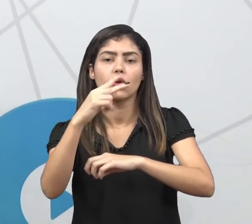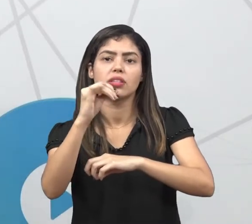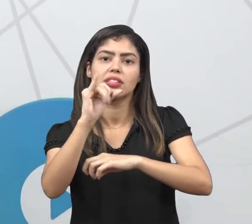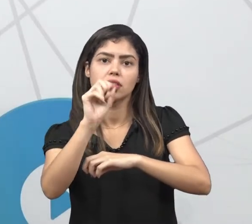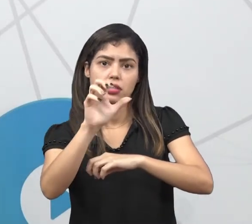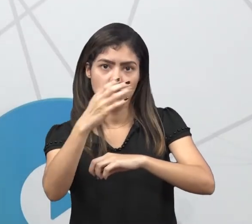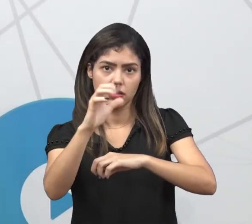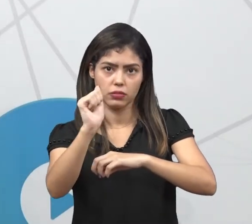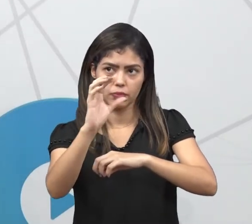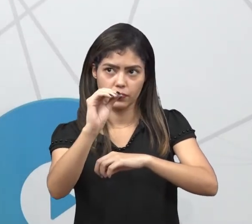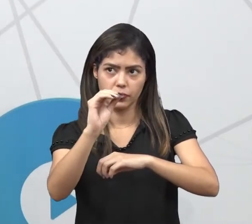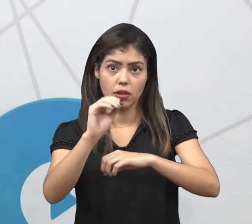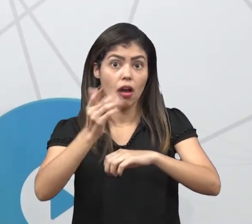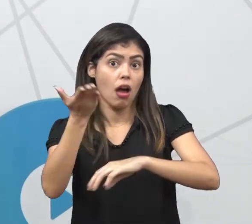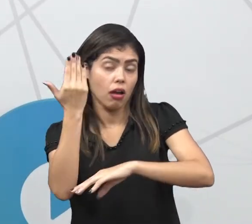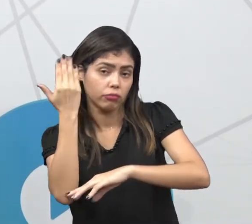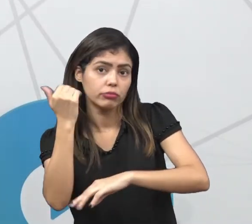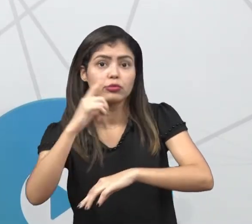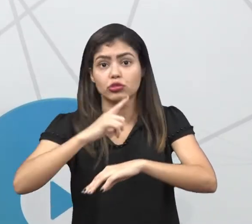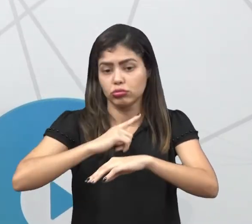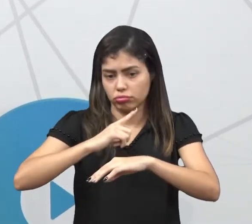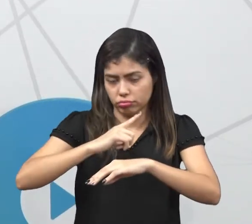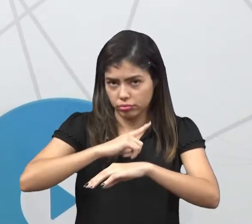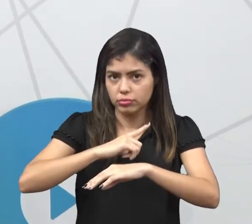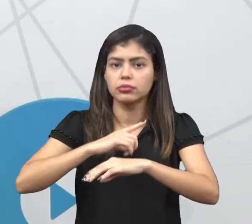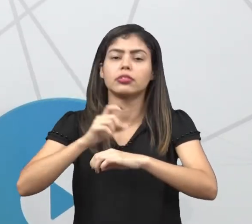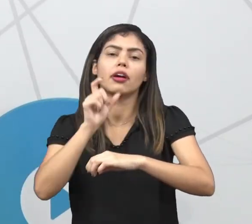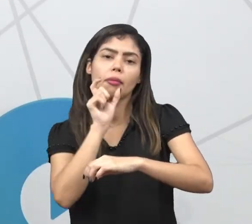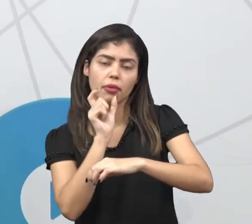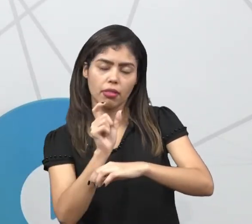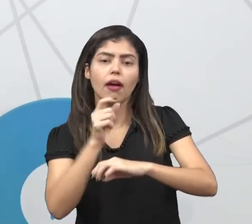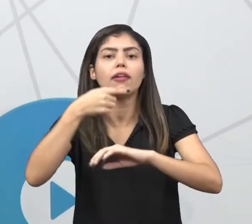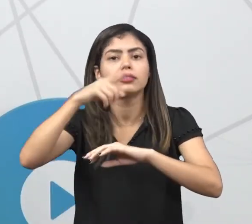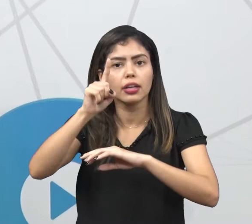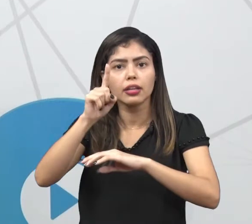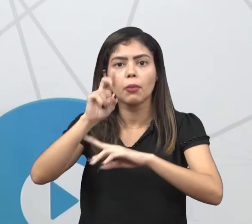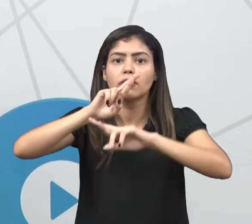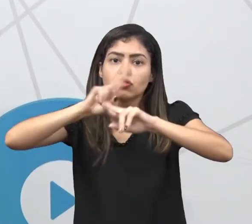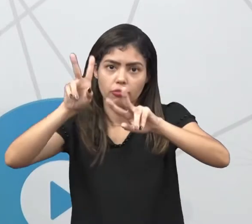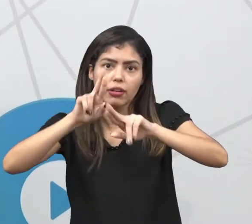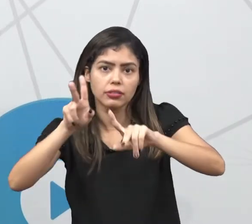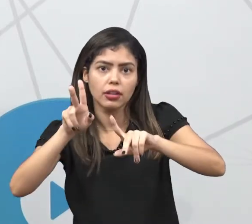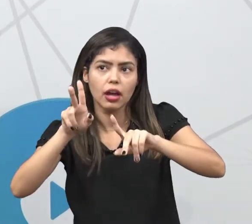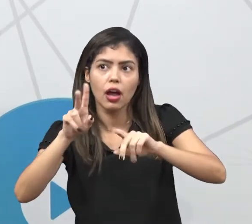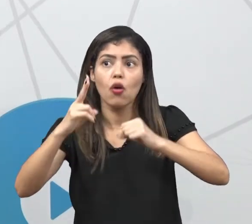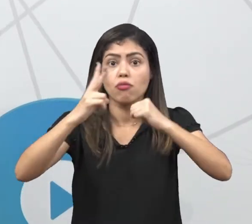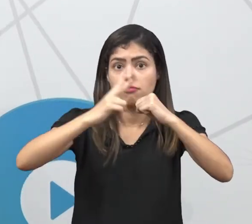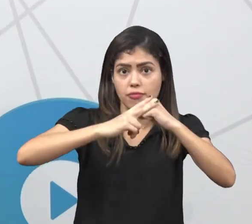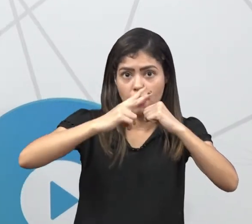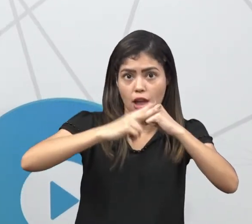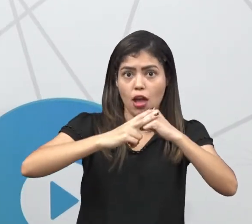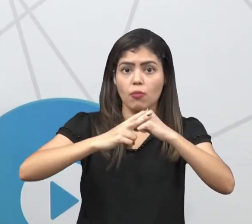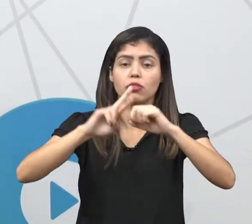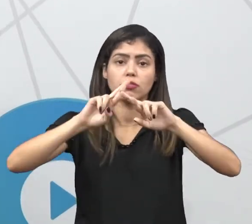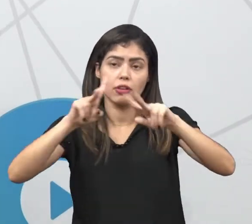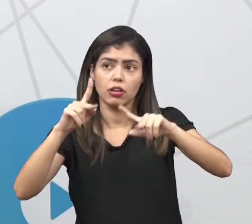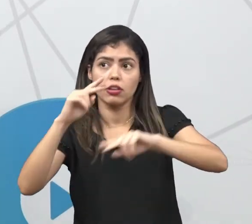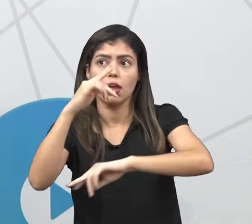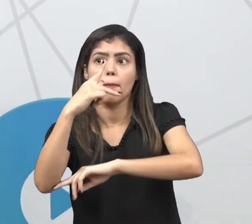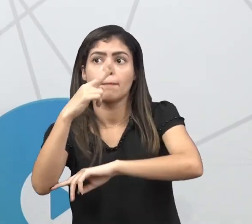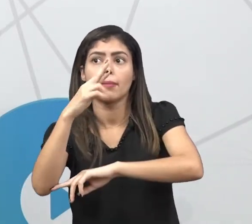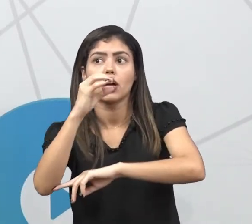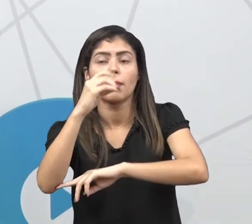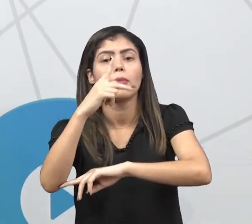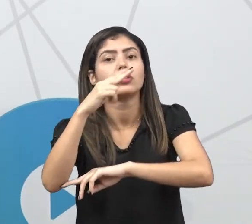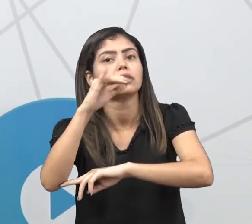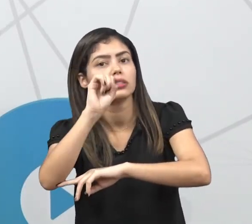recebiam acento justamente para diferenciá-las. Quando eu queria diferenciar o verbo da preposição, eu colocava